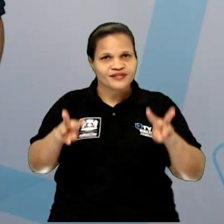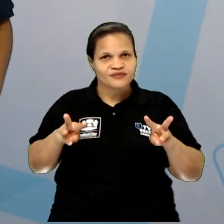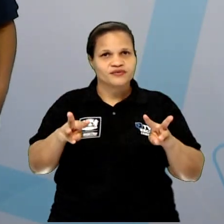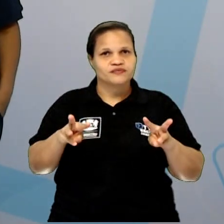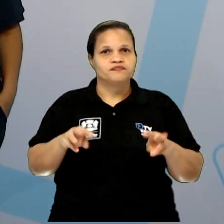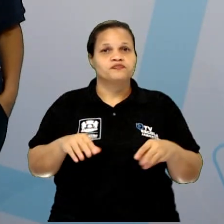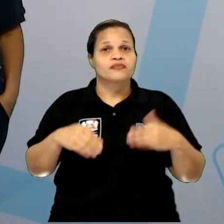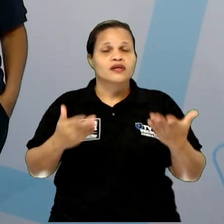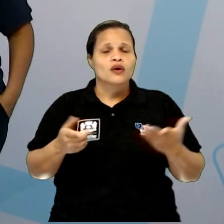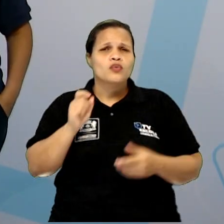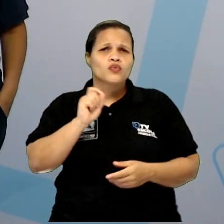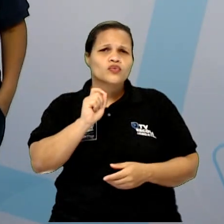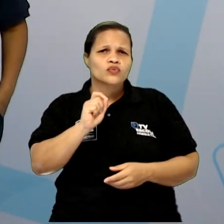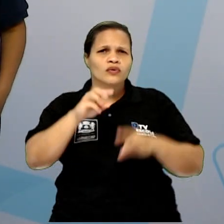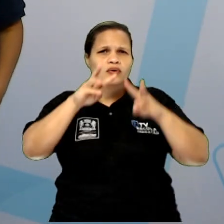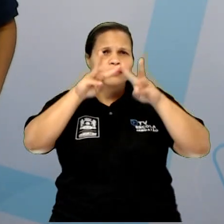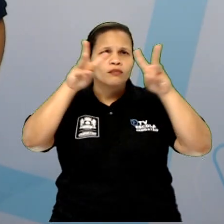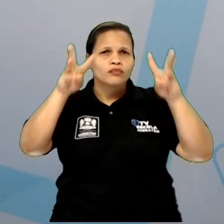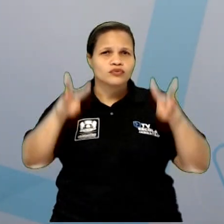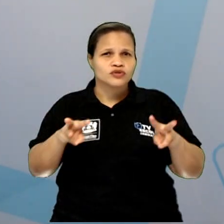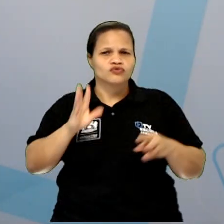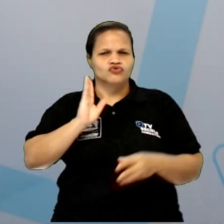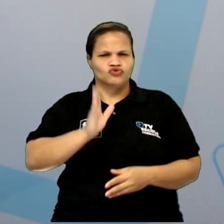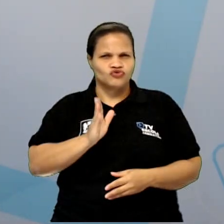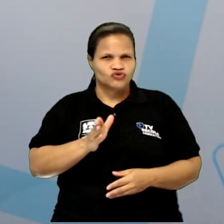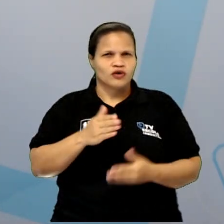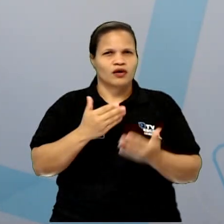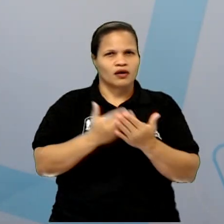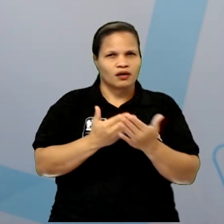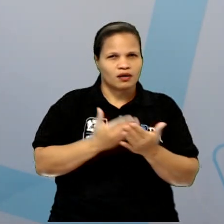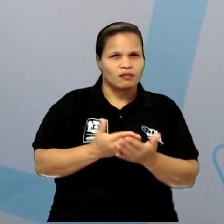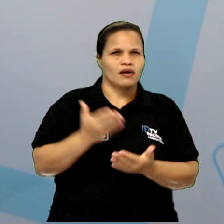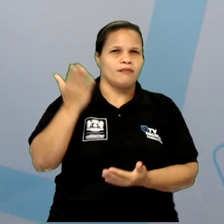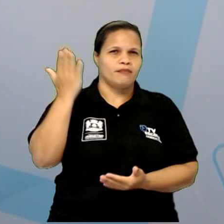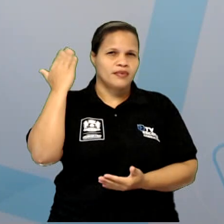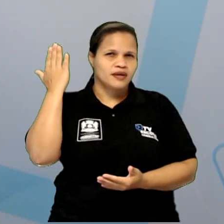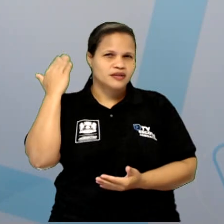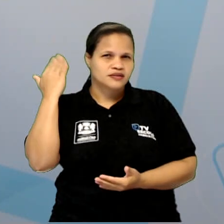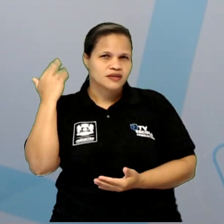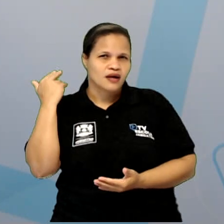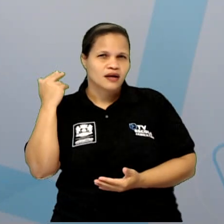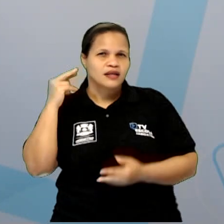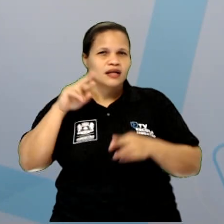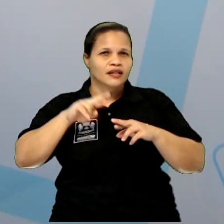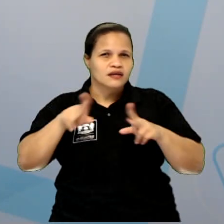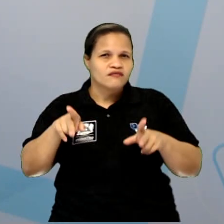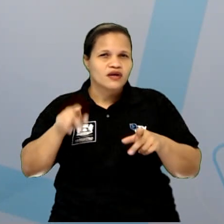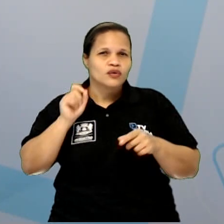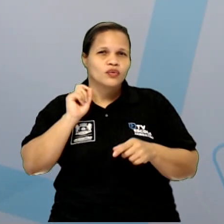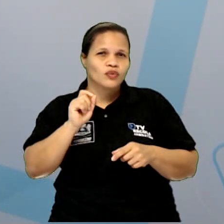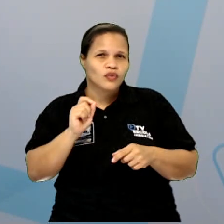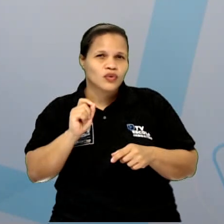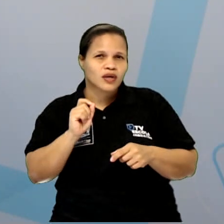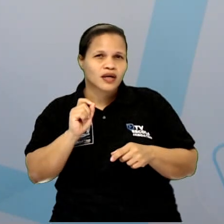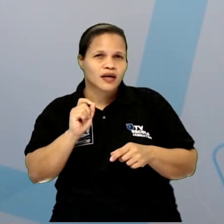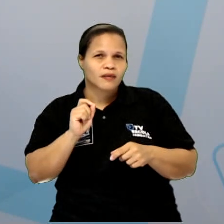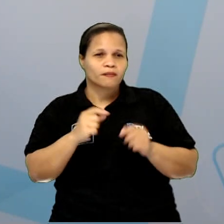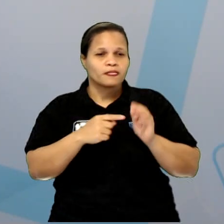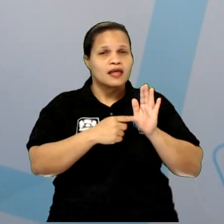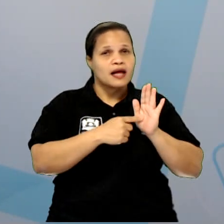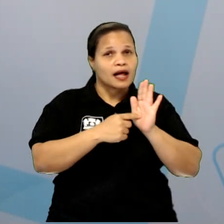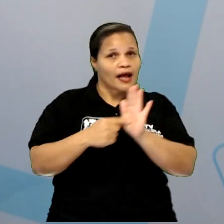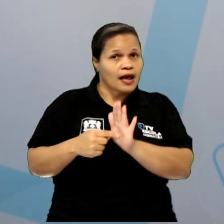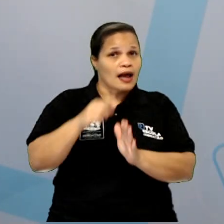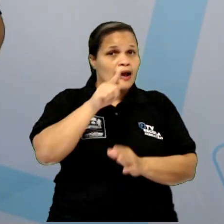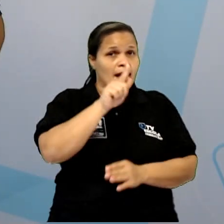Então, o que é um museu? A gente já tinha visto na aula de galeria a diferença entre museu e galeria, mas hoje a gente vai conhecer um pouquinho sobre